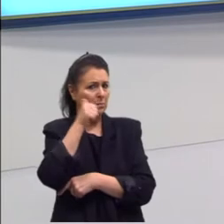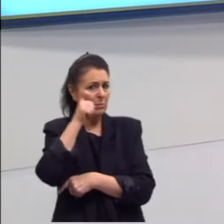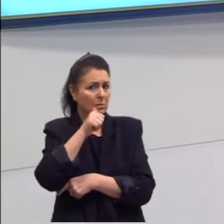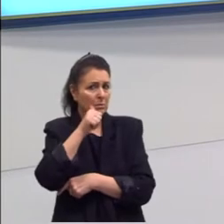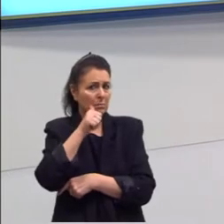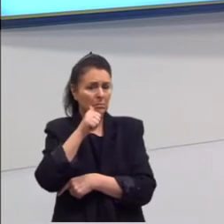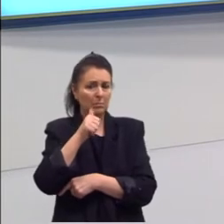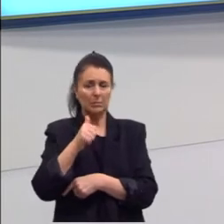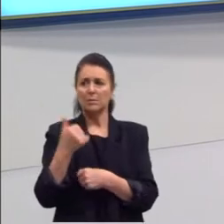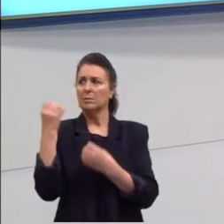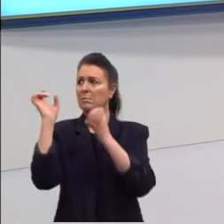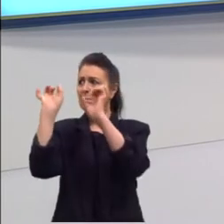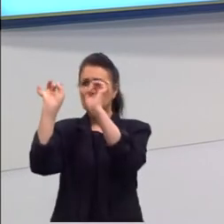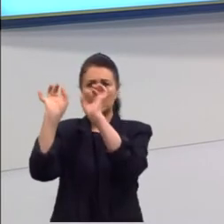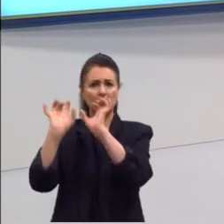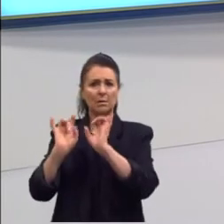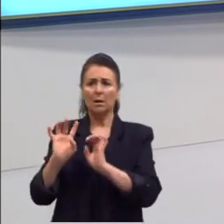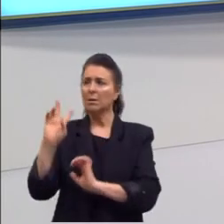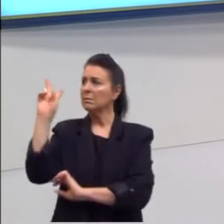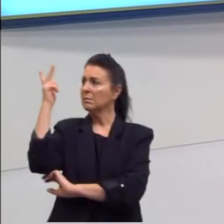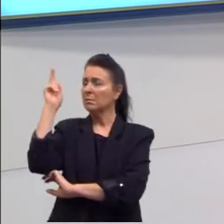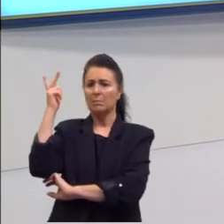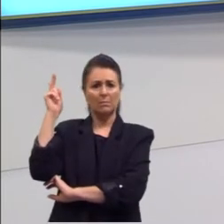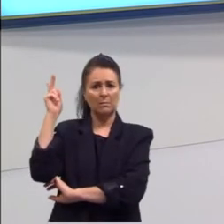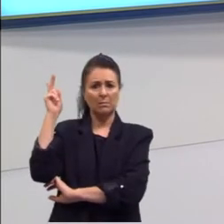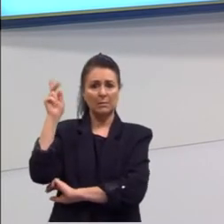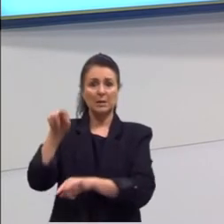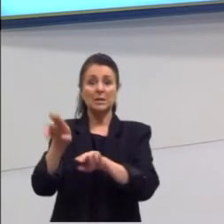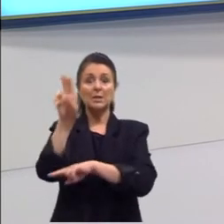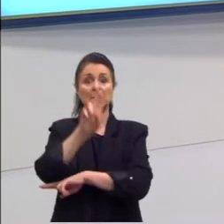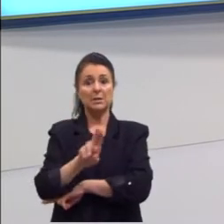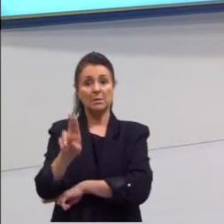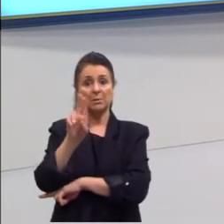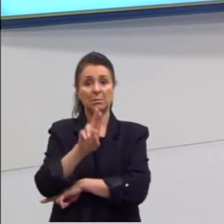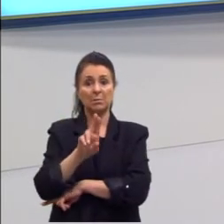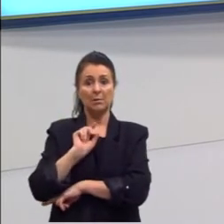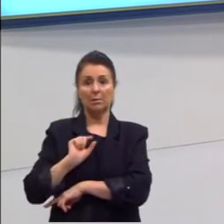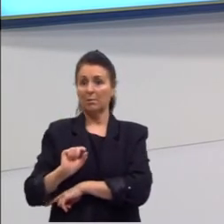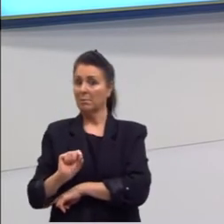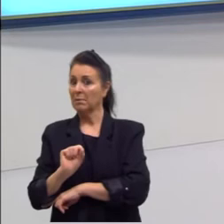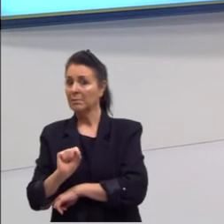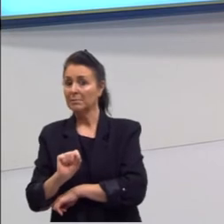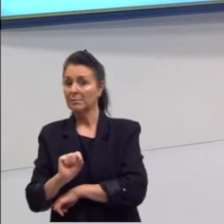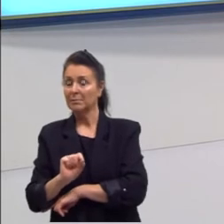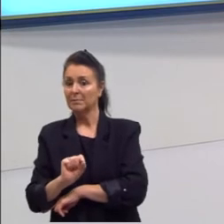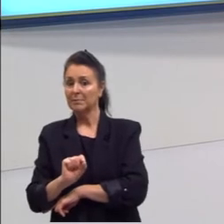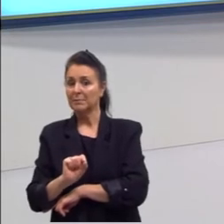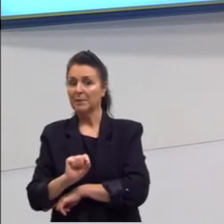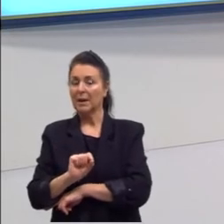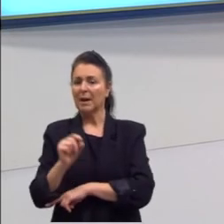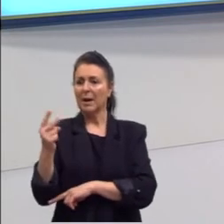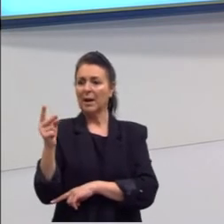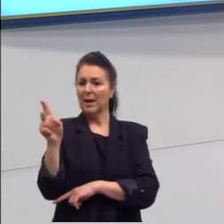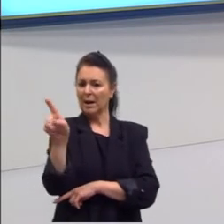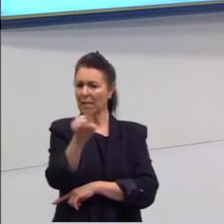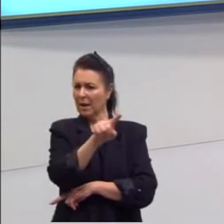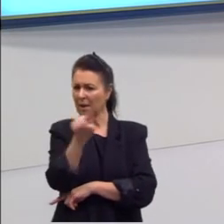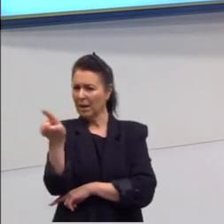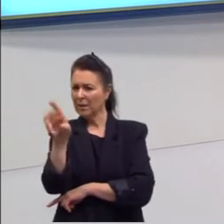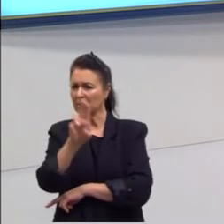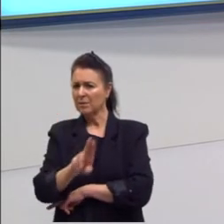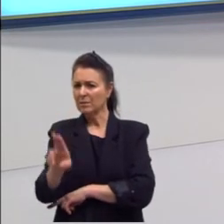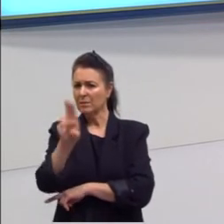grandes da nossa história. E ele vai usar ali, no caso elas vão usar ali, a música